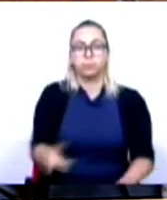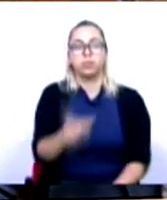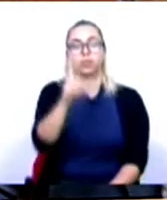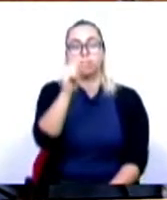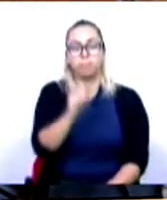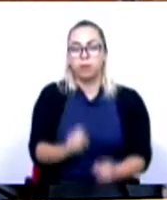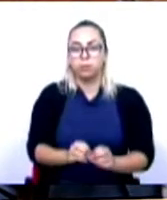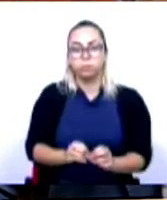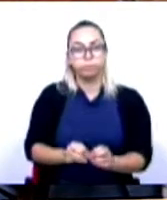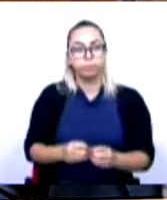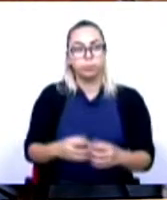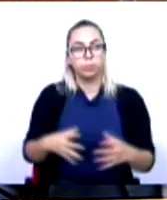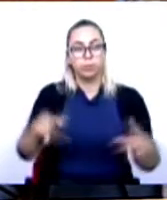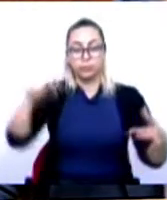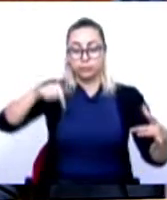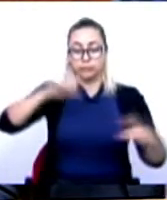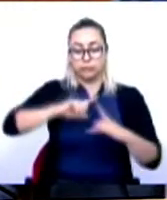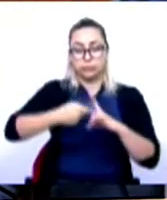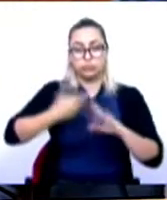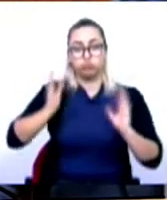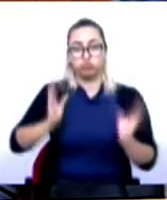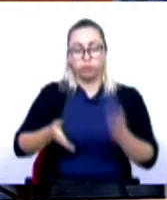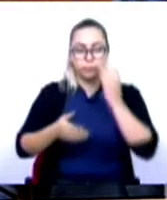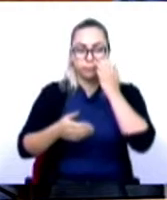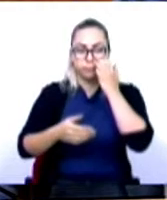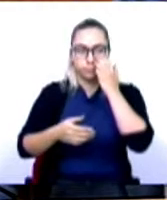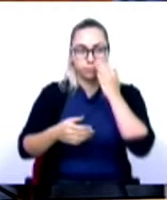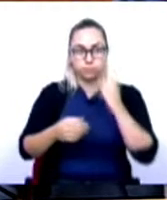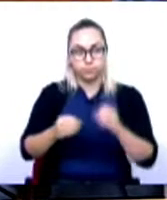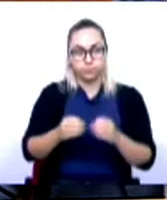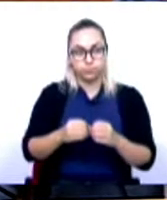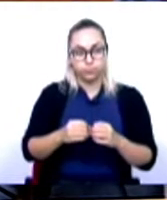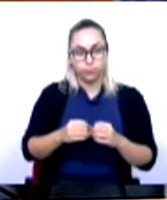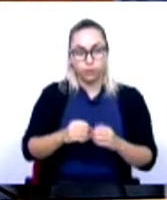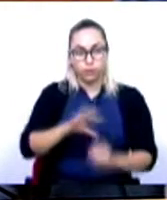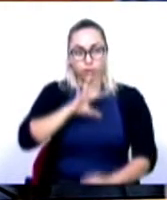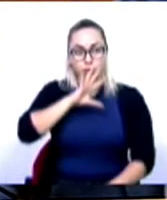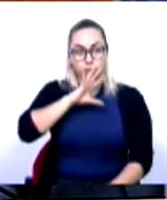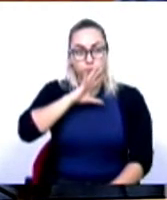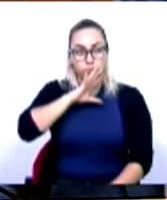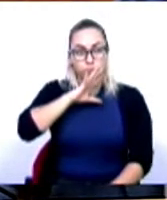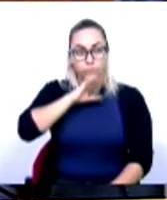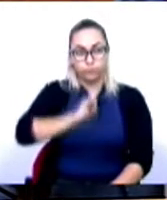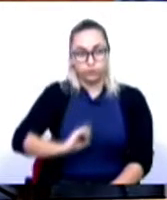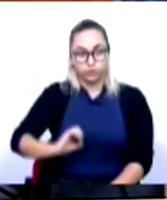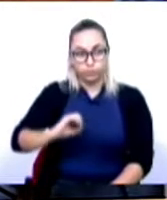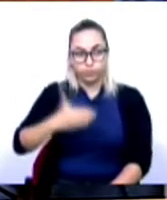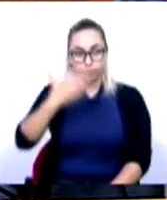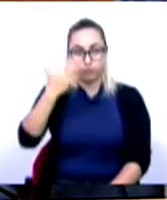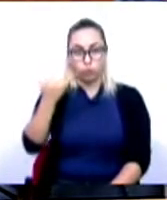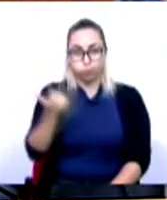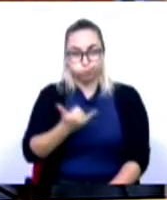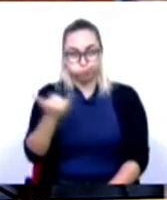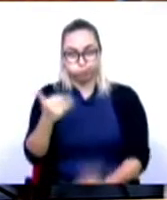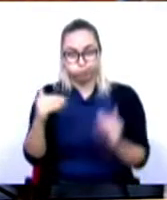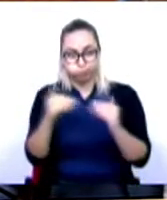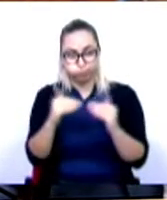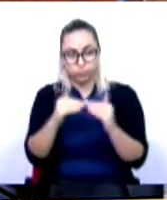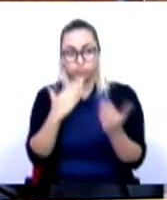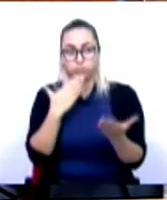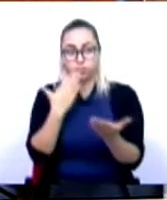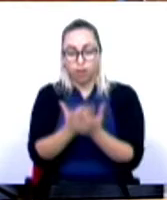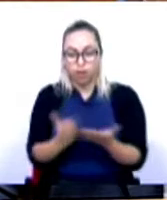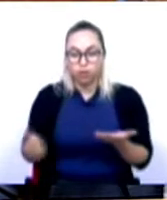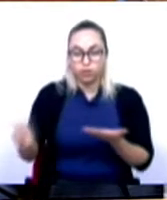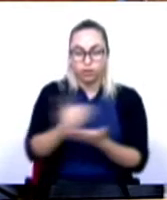já para este ano, para os primeiros filhos do segundo escalão, abrangendo mais 35.000